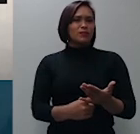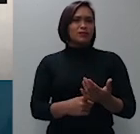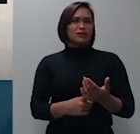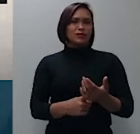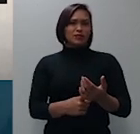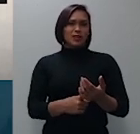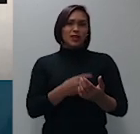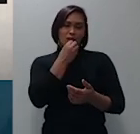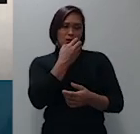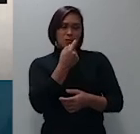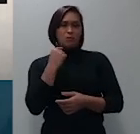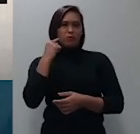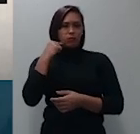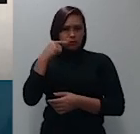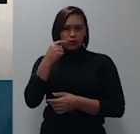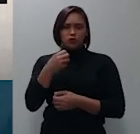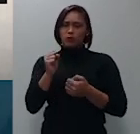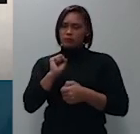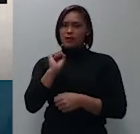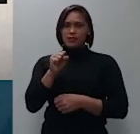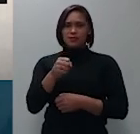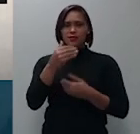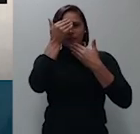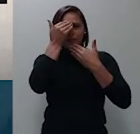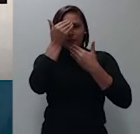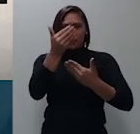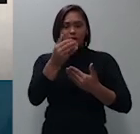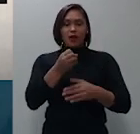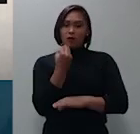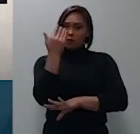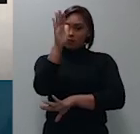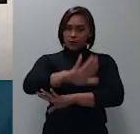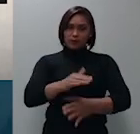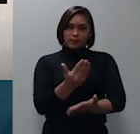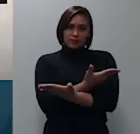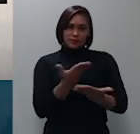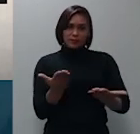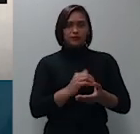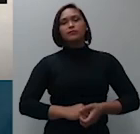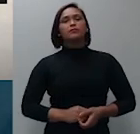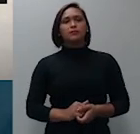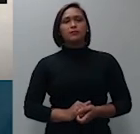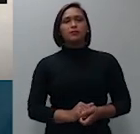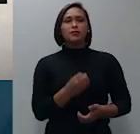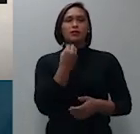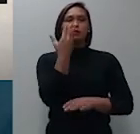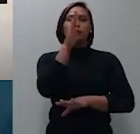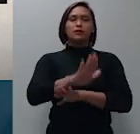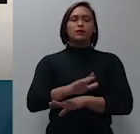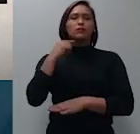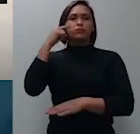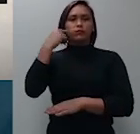sim muito obrigado uma boa tarde a todos boa tarde doutor grande abraço